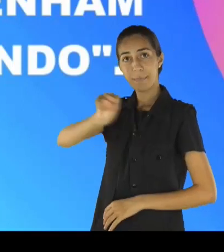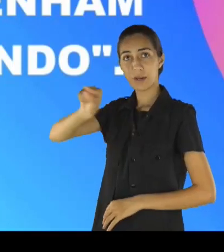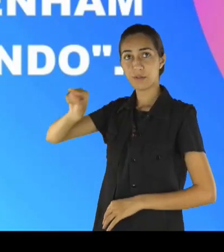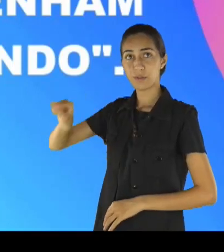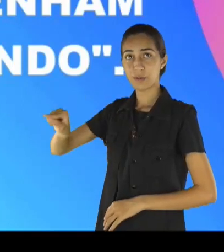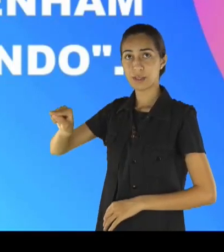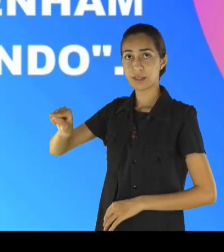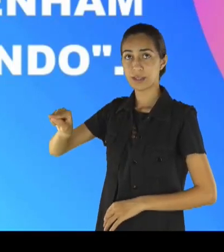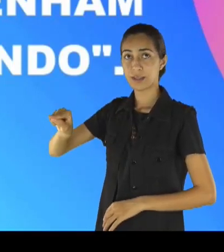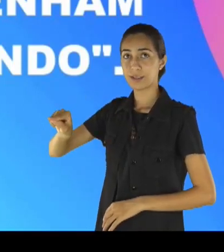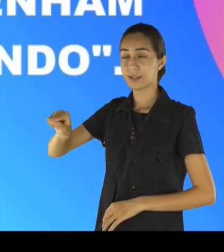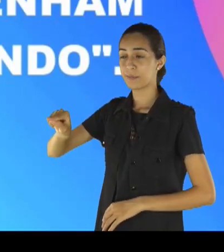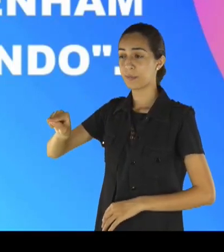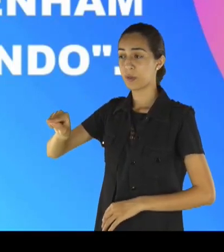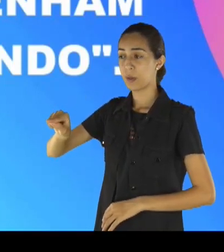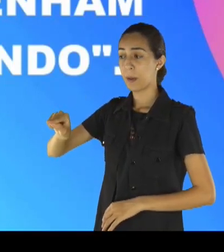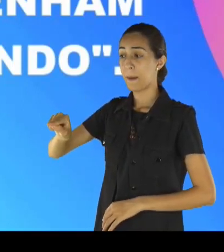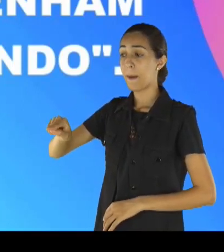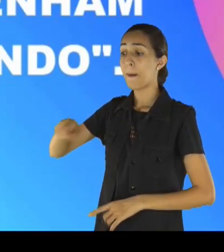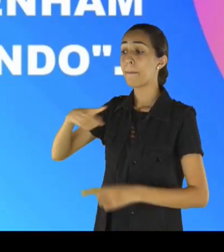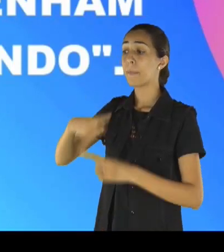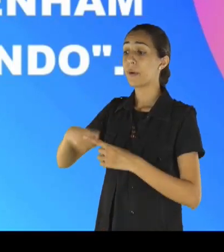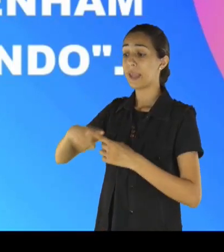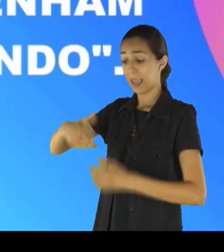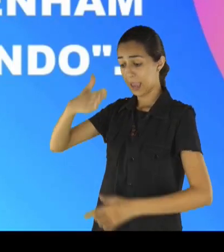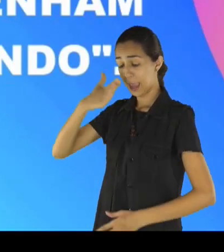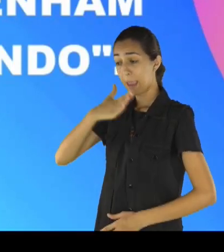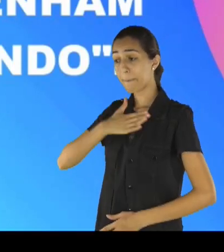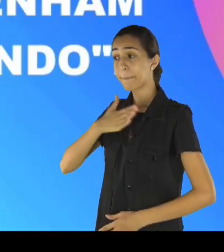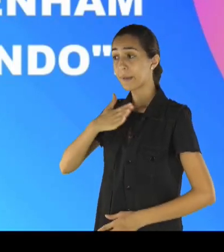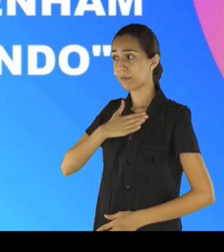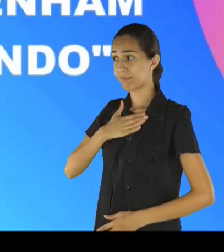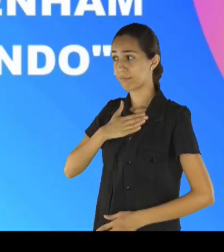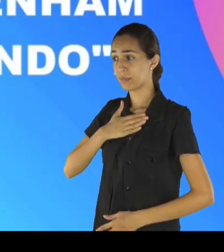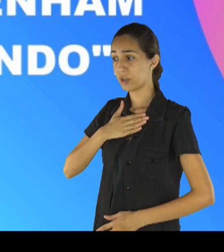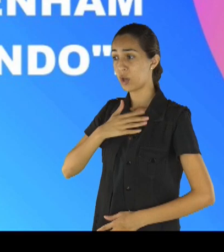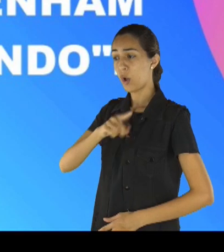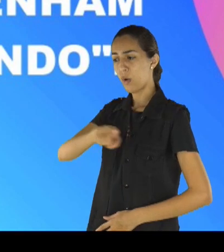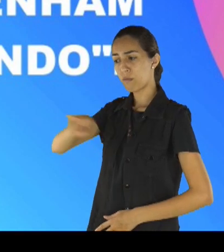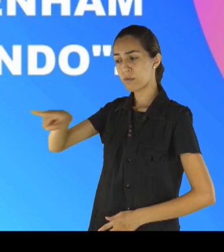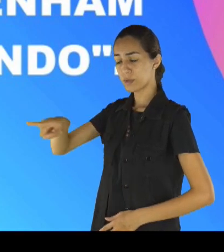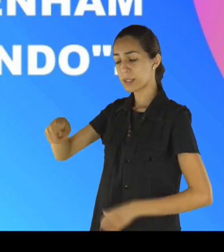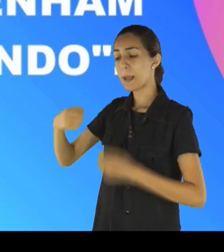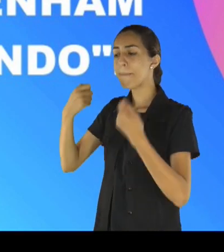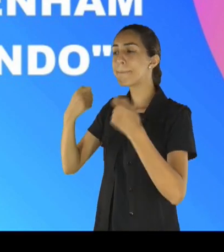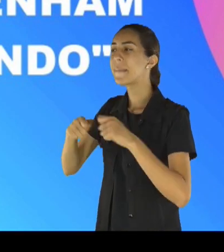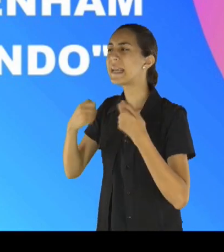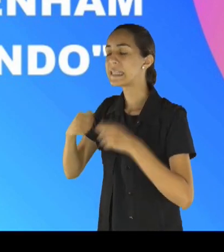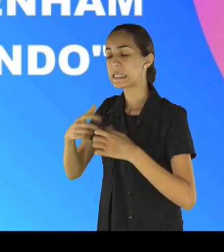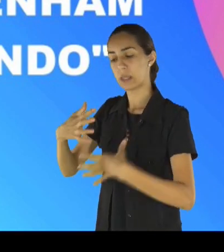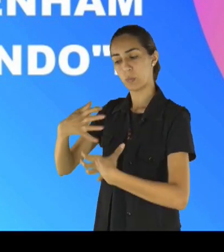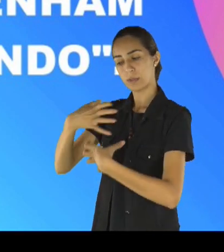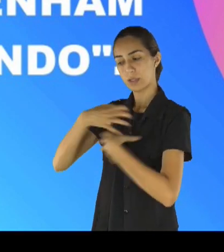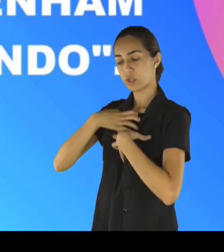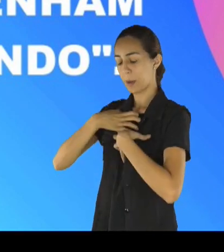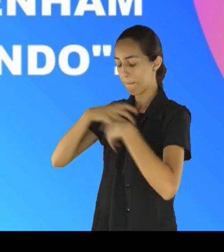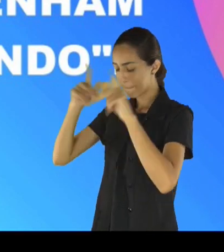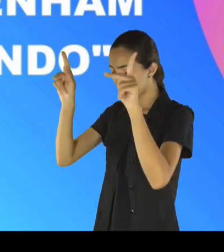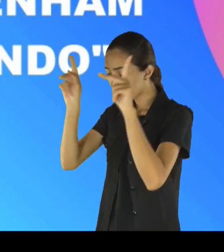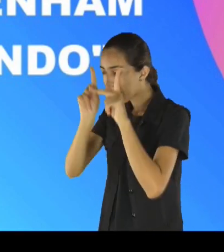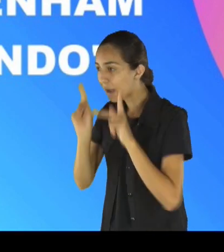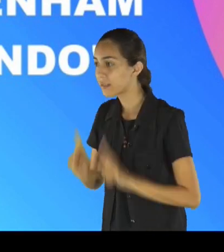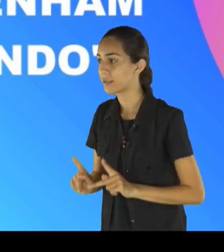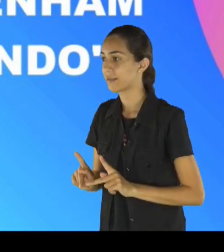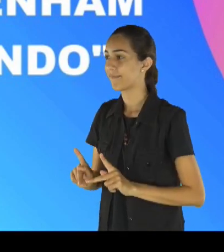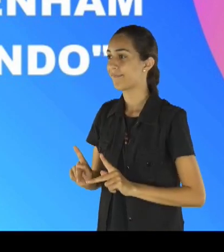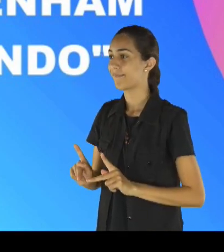tenhais, tenhamos, nós possamos ter paz. Paz, é só em Jesus,